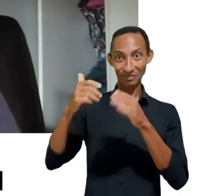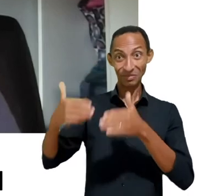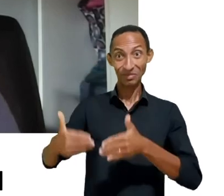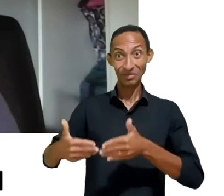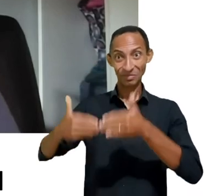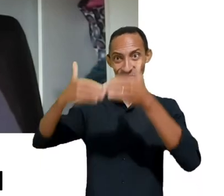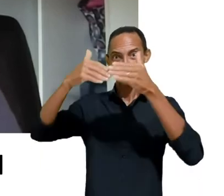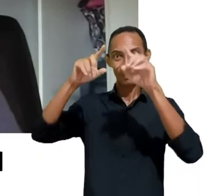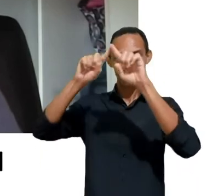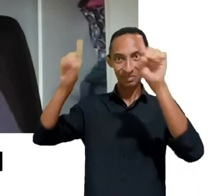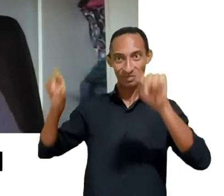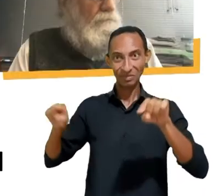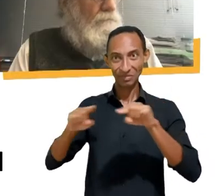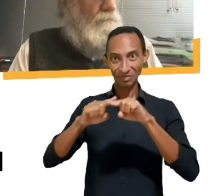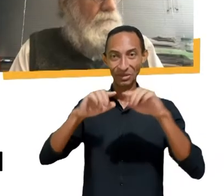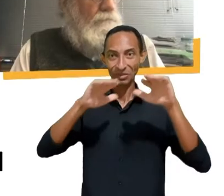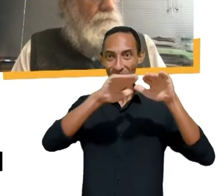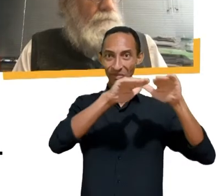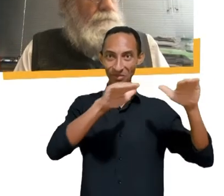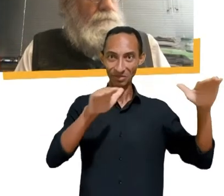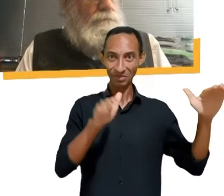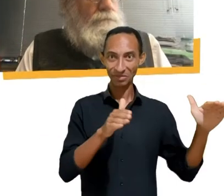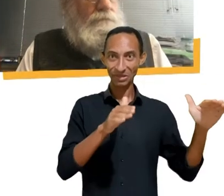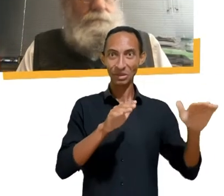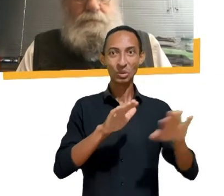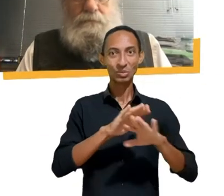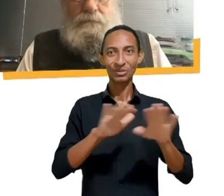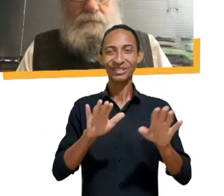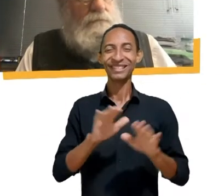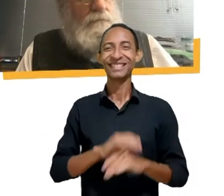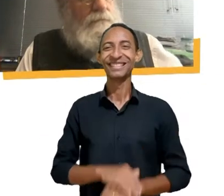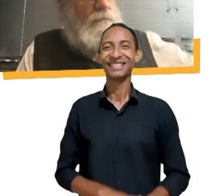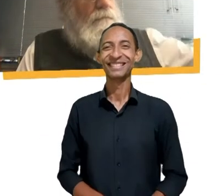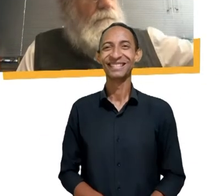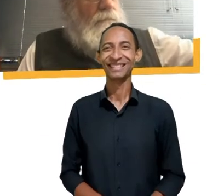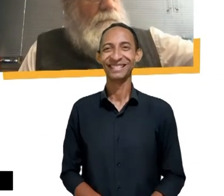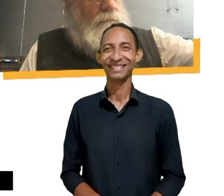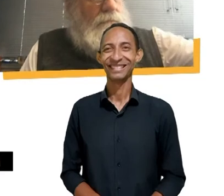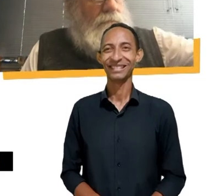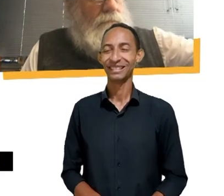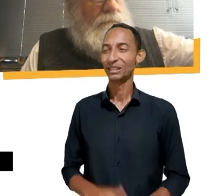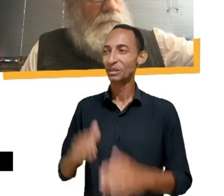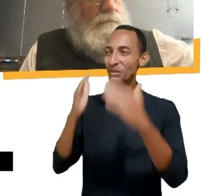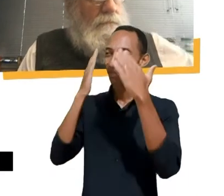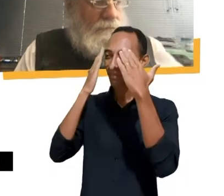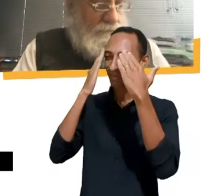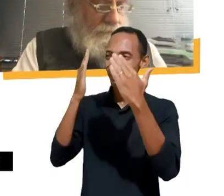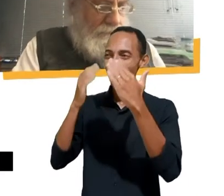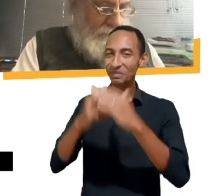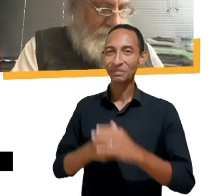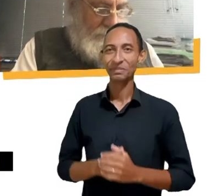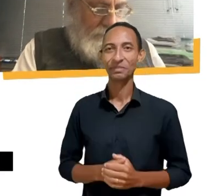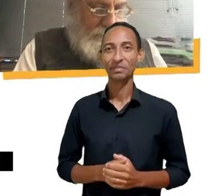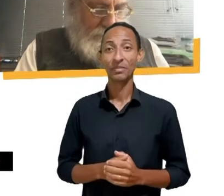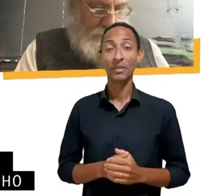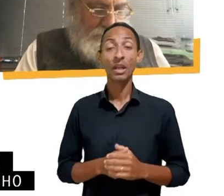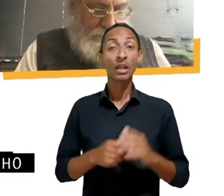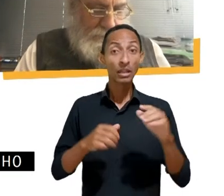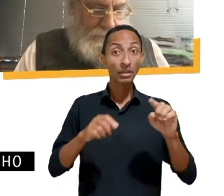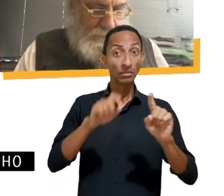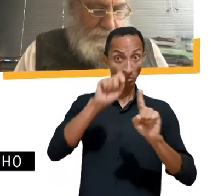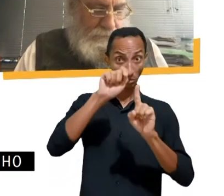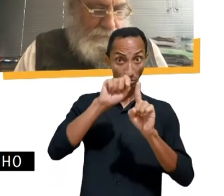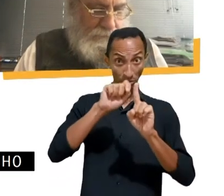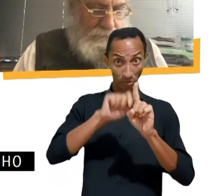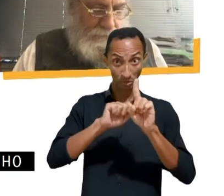prateleira. Acho que é isso. Obrigada por estar conosco, Yazodara. Neste mês, o Instituto Alana e o ITS Rio, o